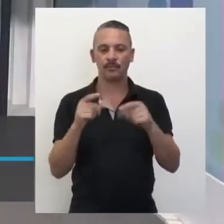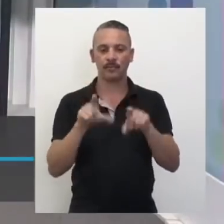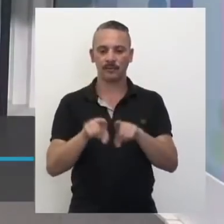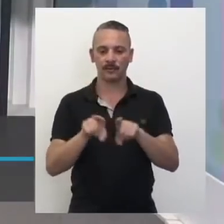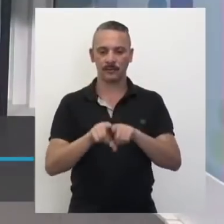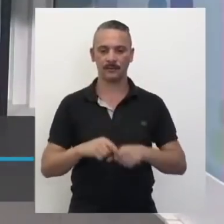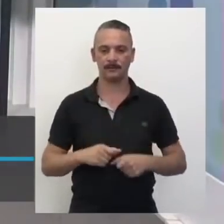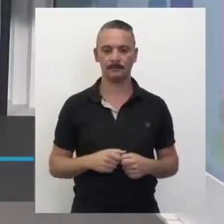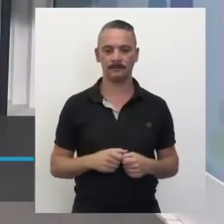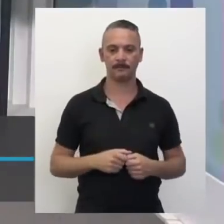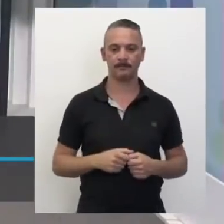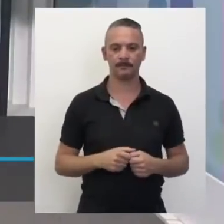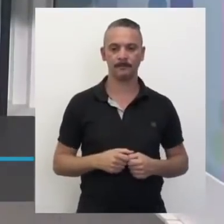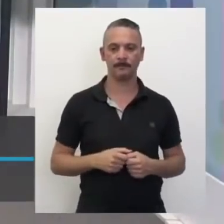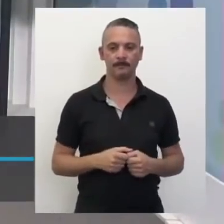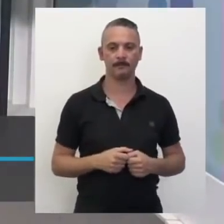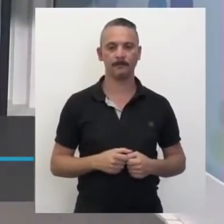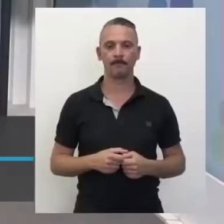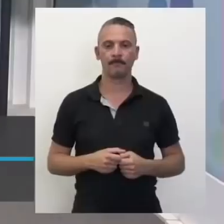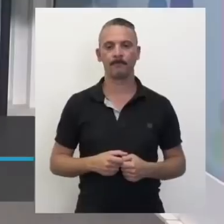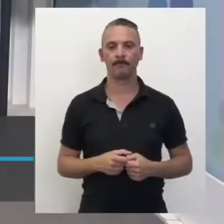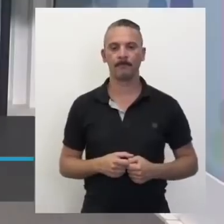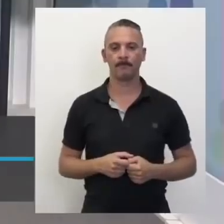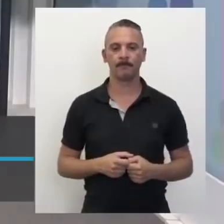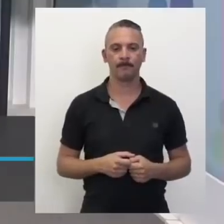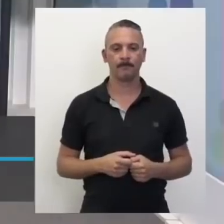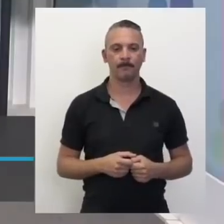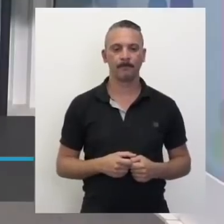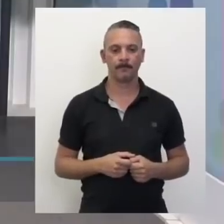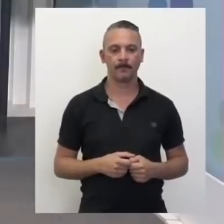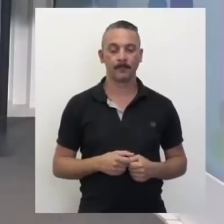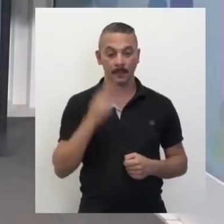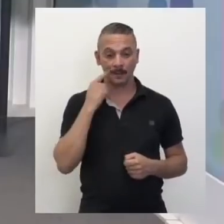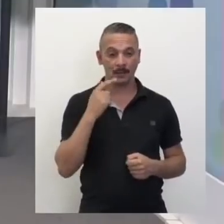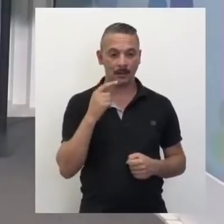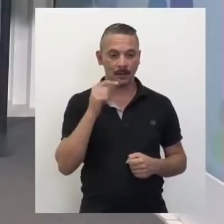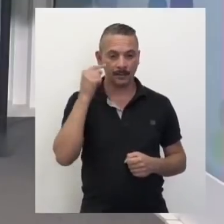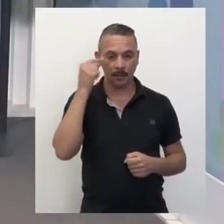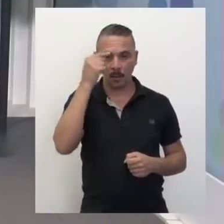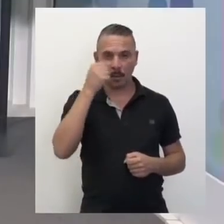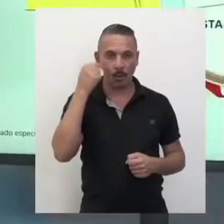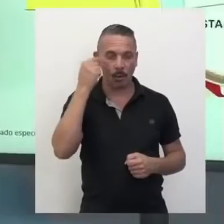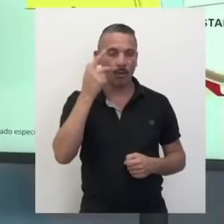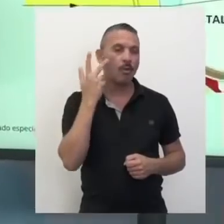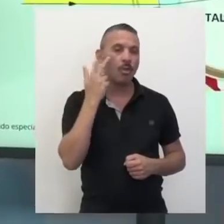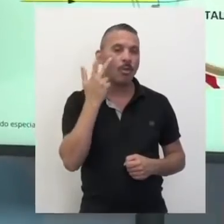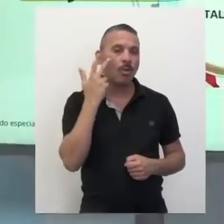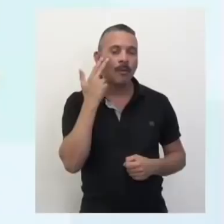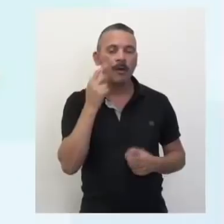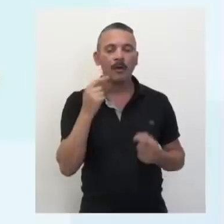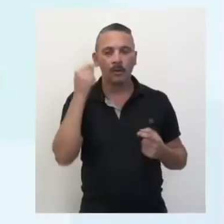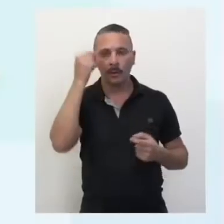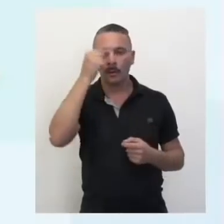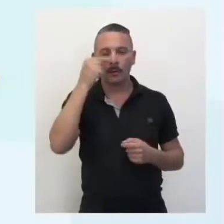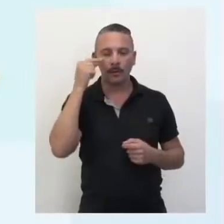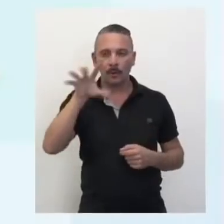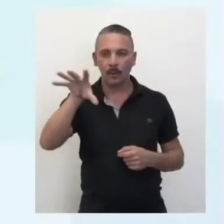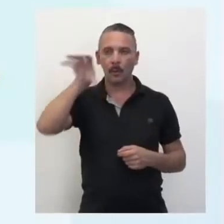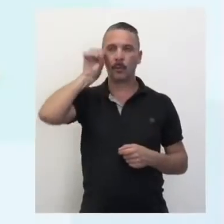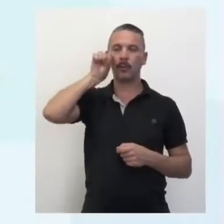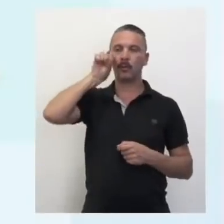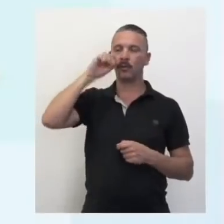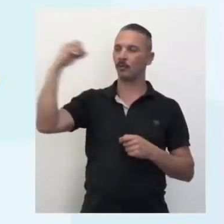uma para você, então. Aqui que a gente trouxe na aula, preparou para você. O olho normal, é sempre bom a gente recapitular, O olho normal, ele recebe a luz,